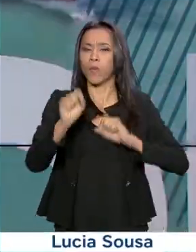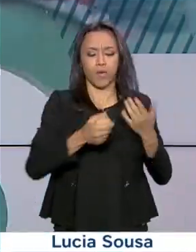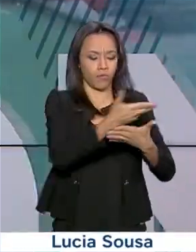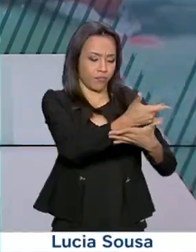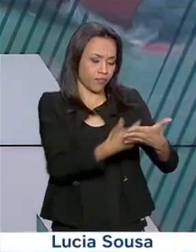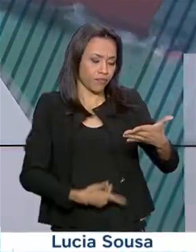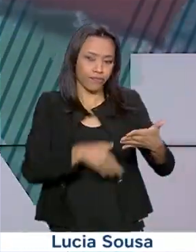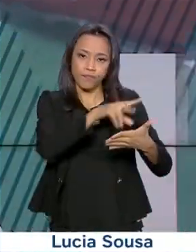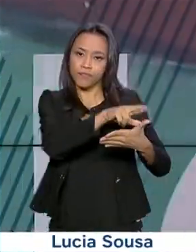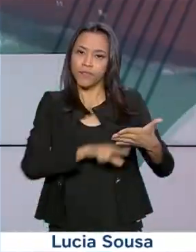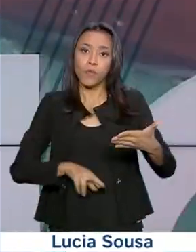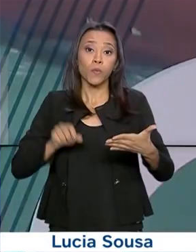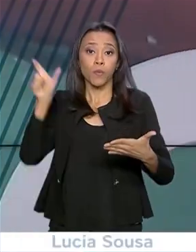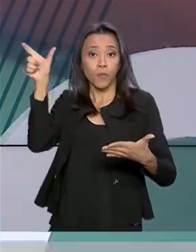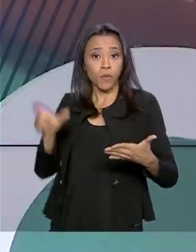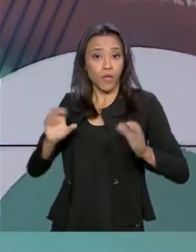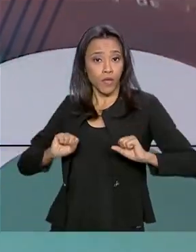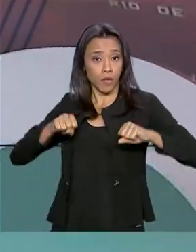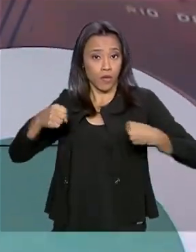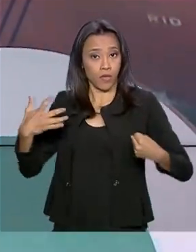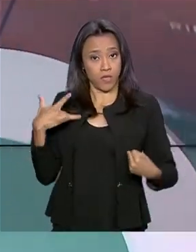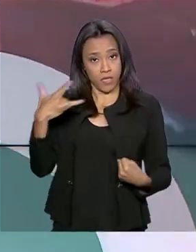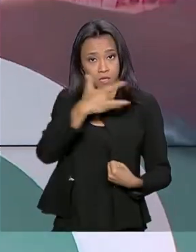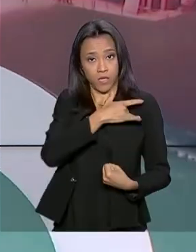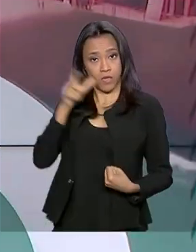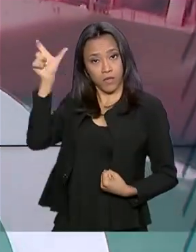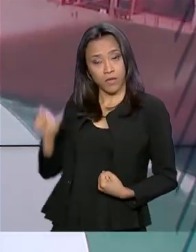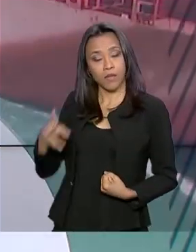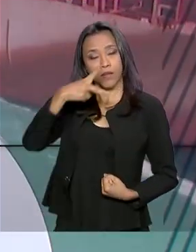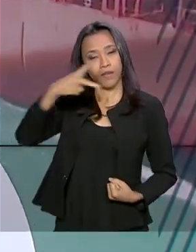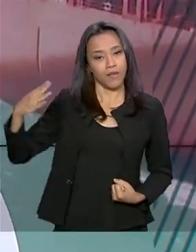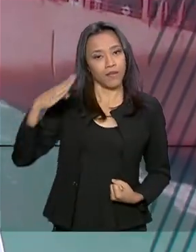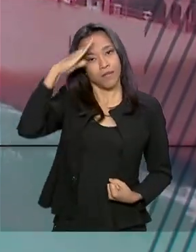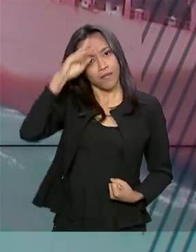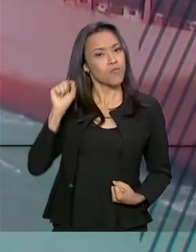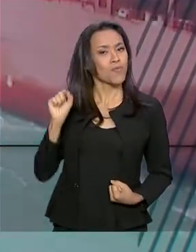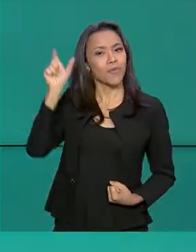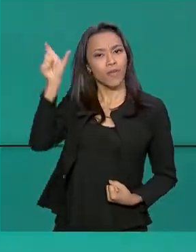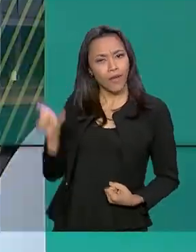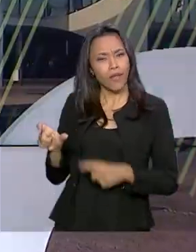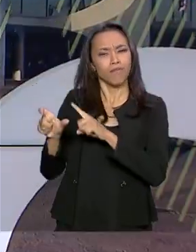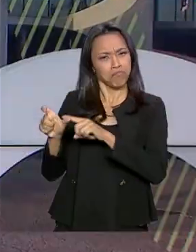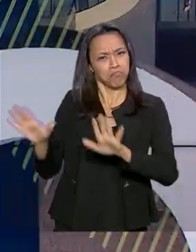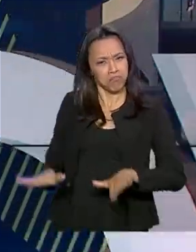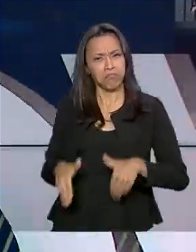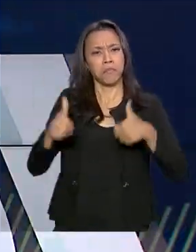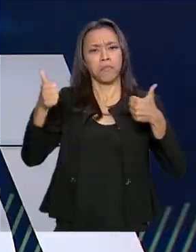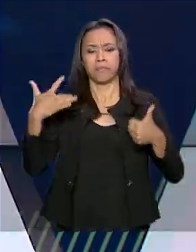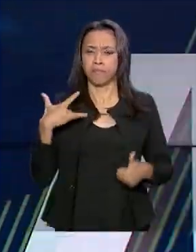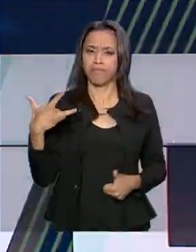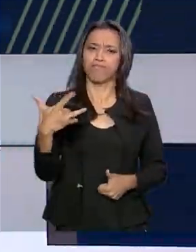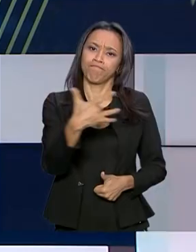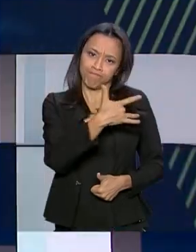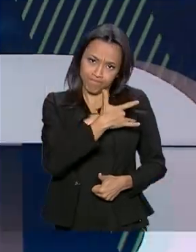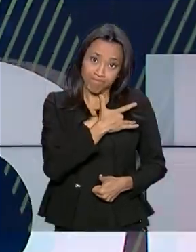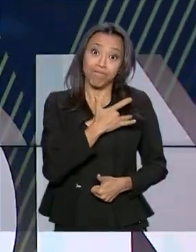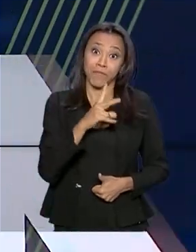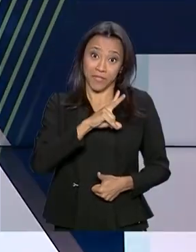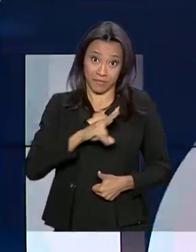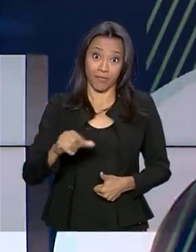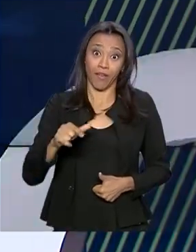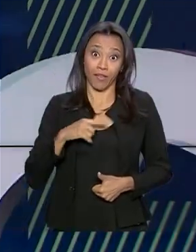sobre a recuperação do presidente Jair Bolsonaro. As informações são de que o presidente apresenta melhora no estado de saúde e deve